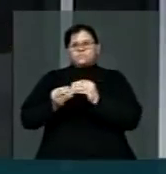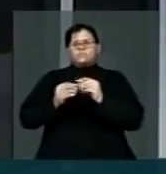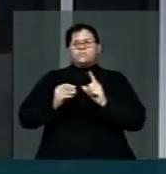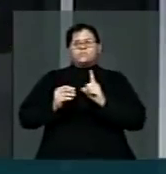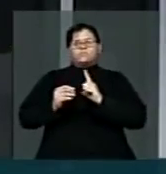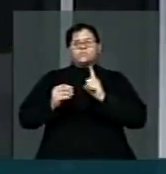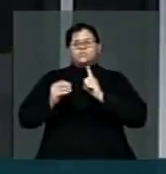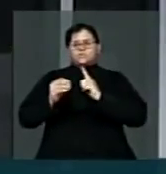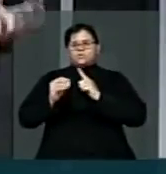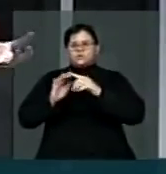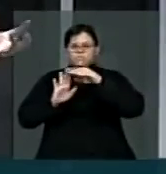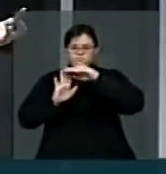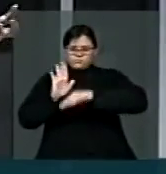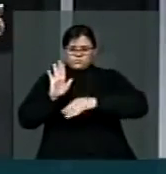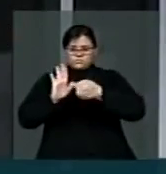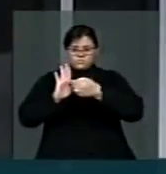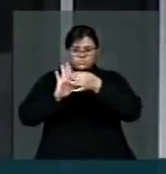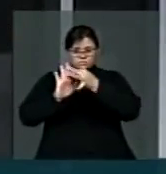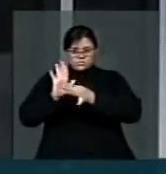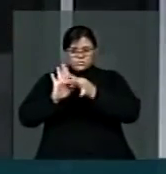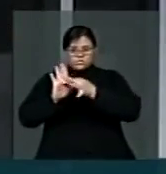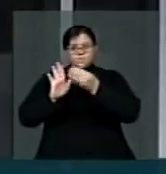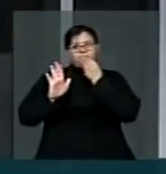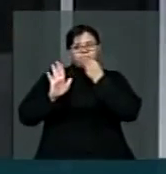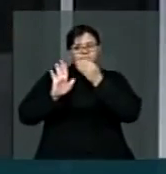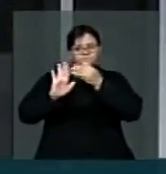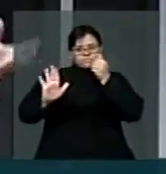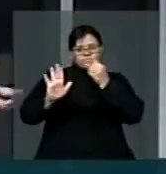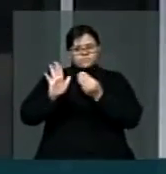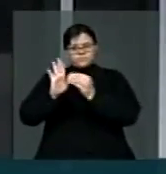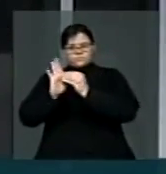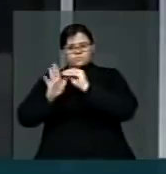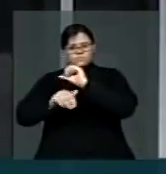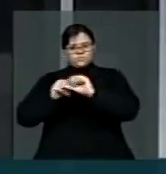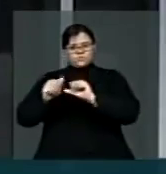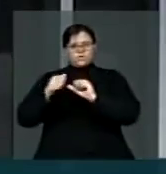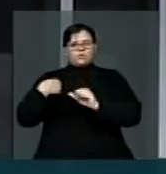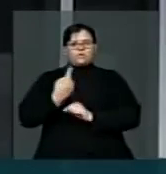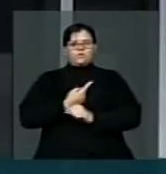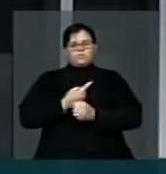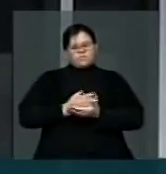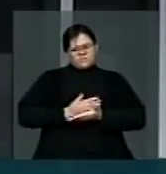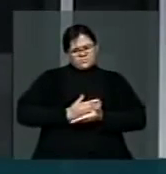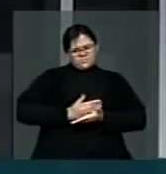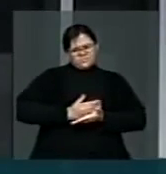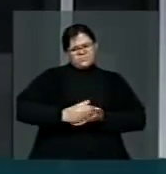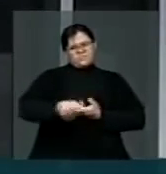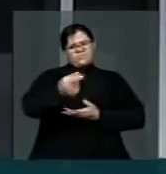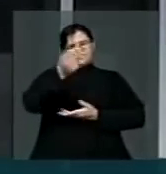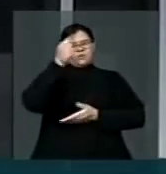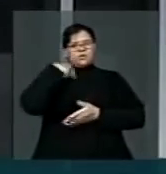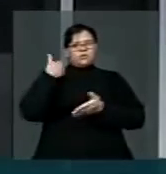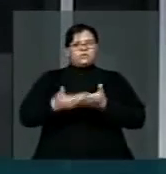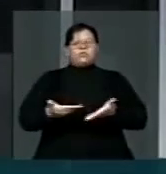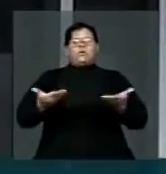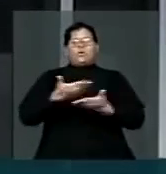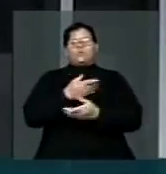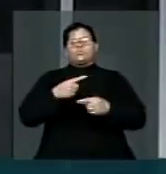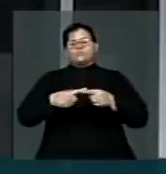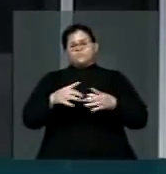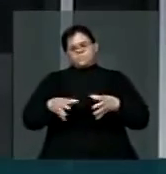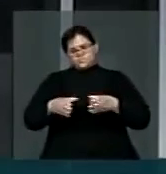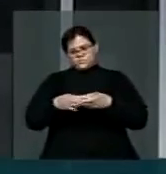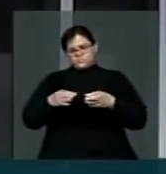pontos que ele também poderia ceder e nós que desde o começo, como bancada, como Partido Socialista